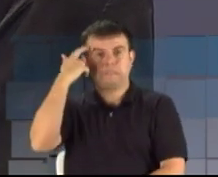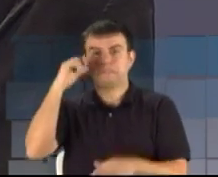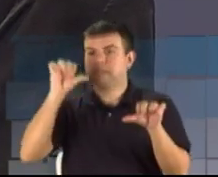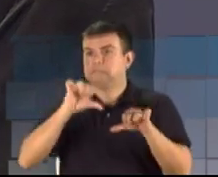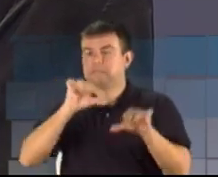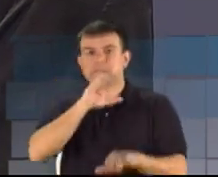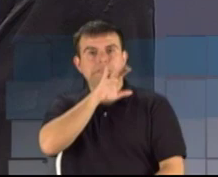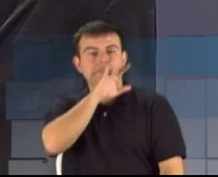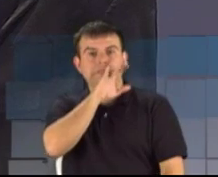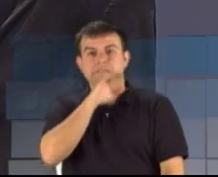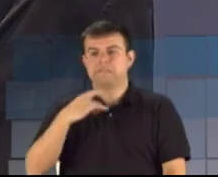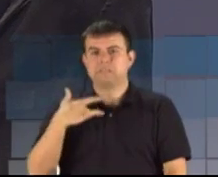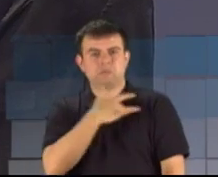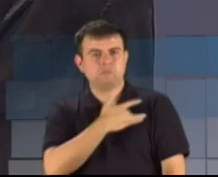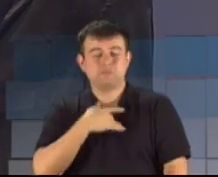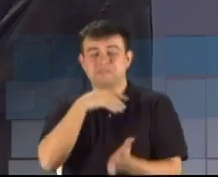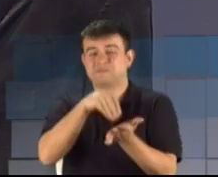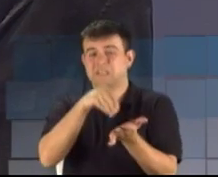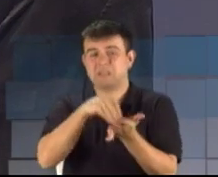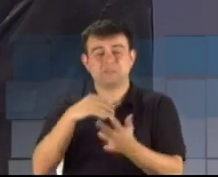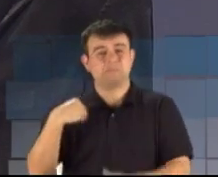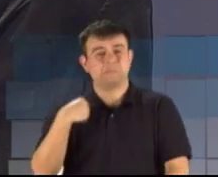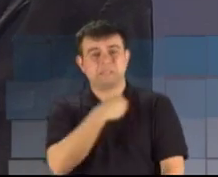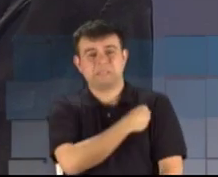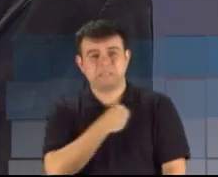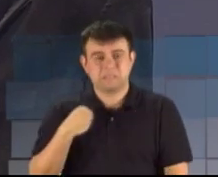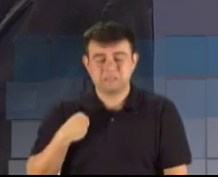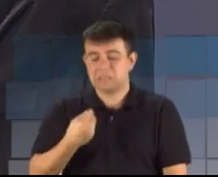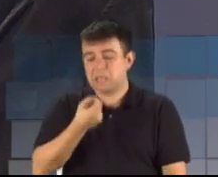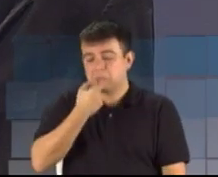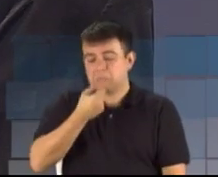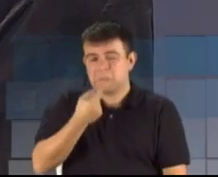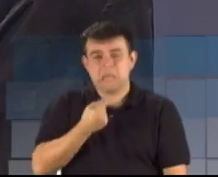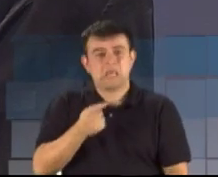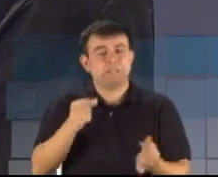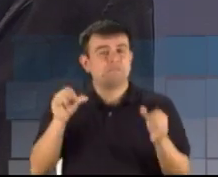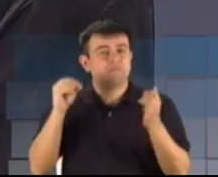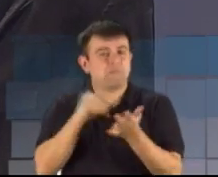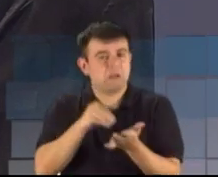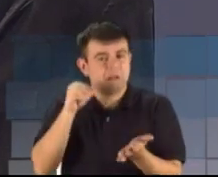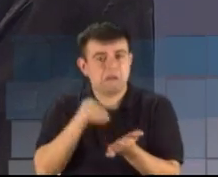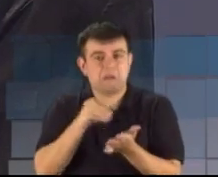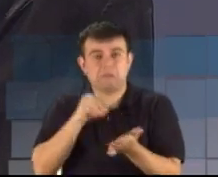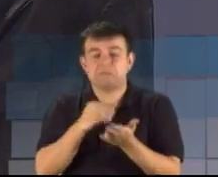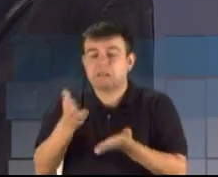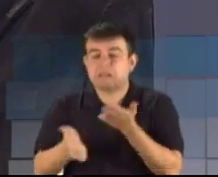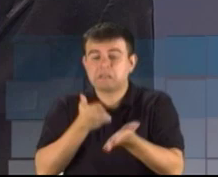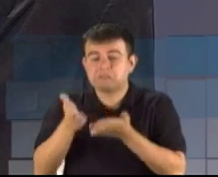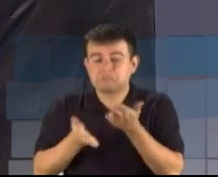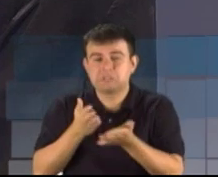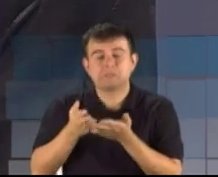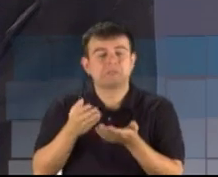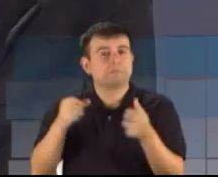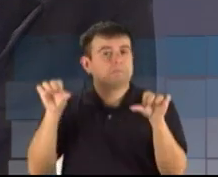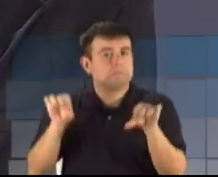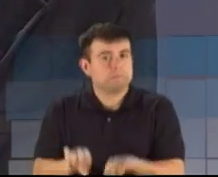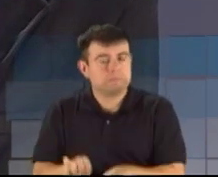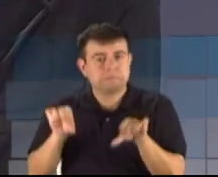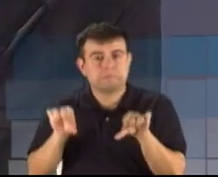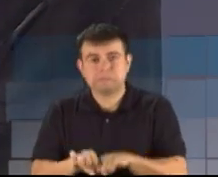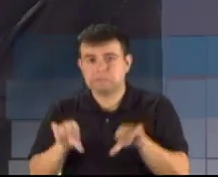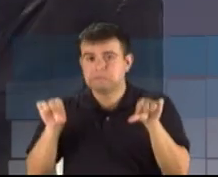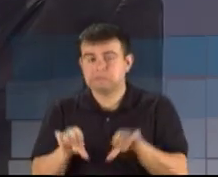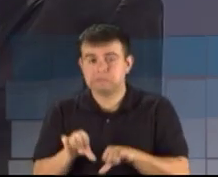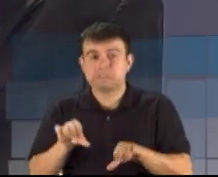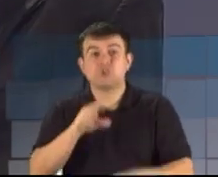Falta de médicos, de remédios, de bom atendimento. Não há hospitais nas regiões